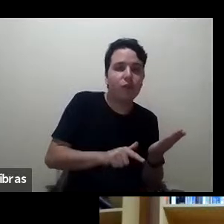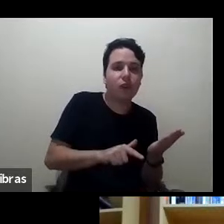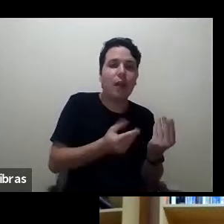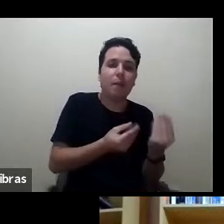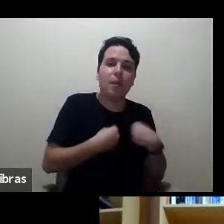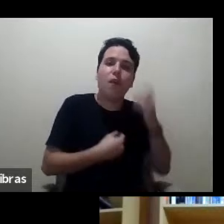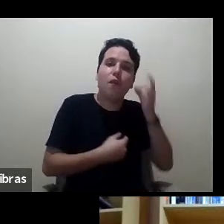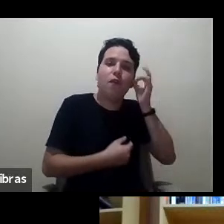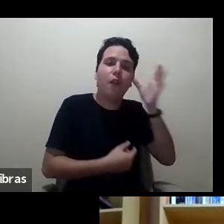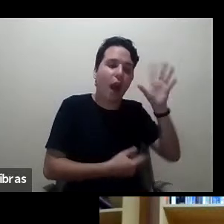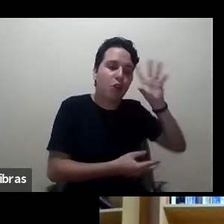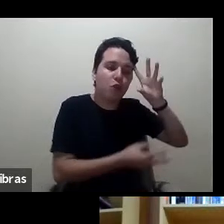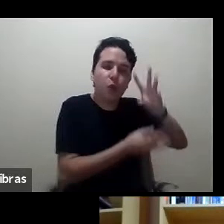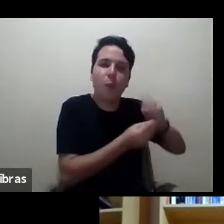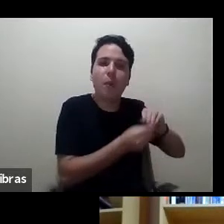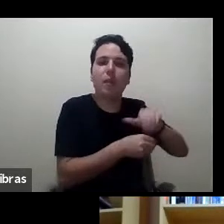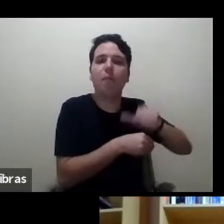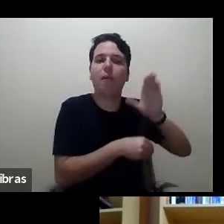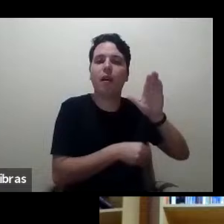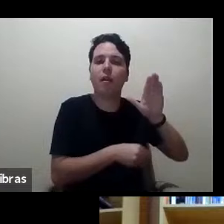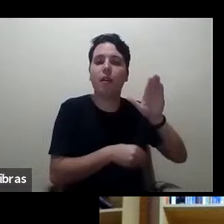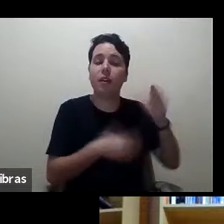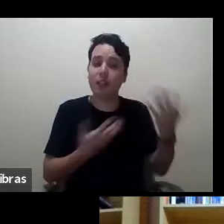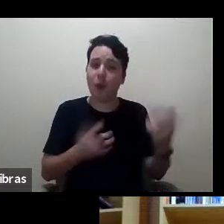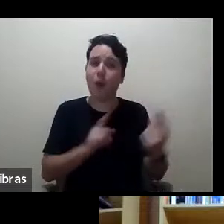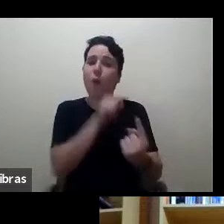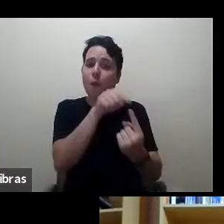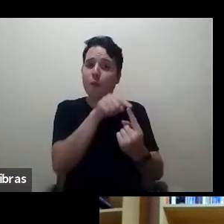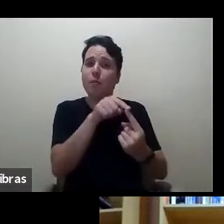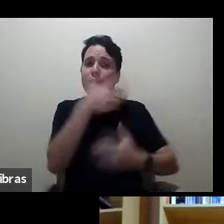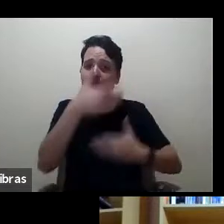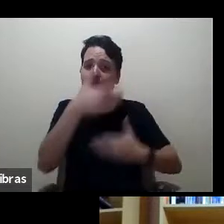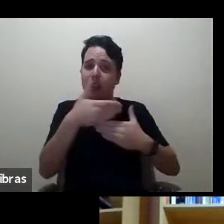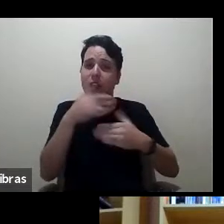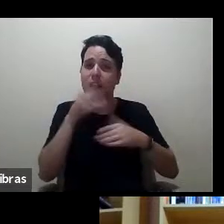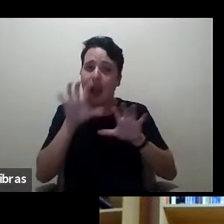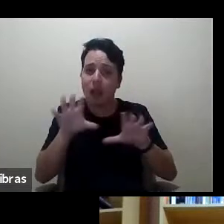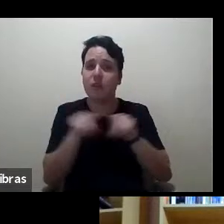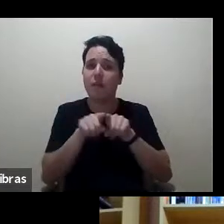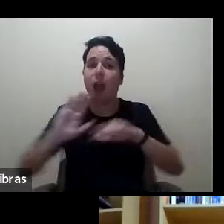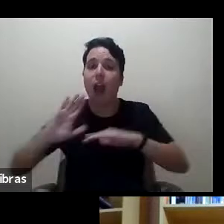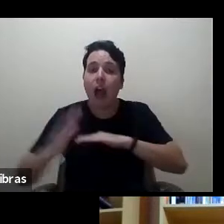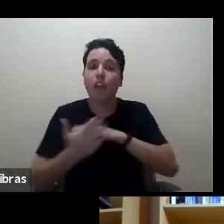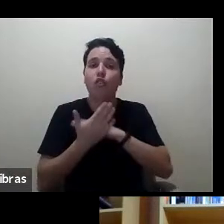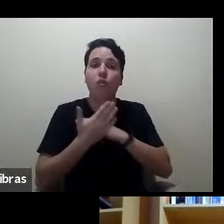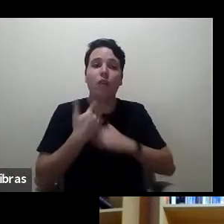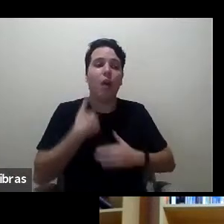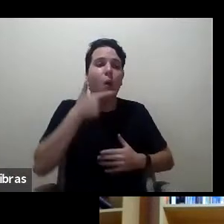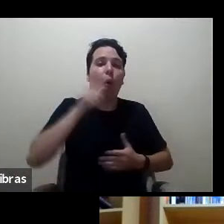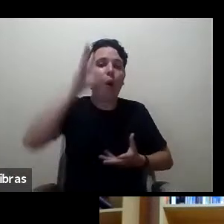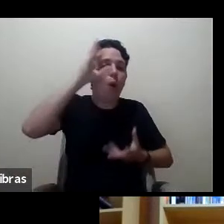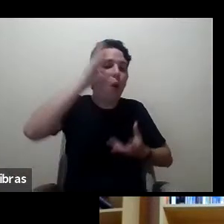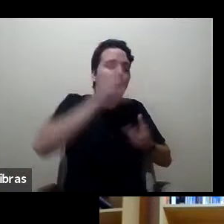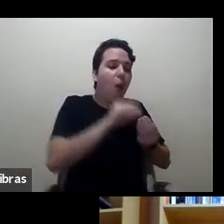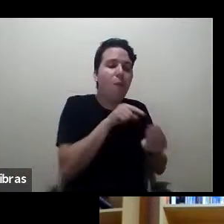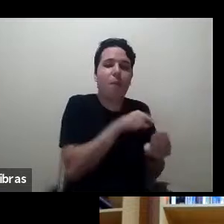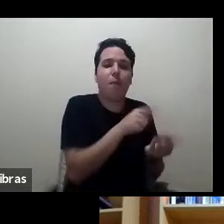uma das funções da resenha, exatamente como estava sendo dito. Mas